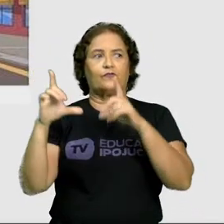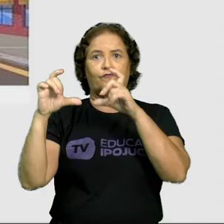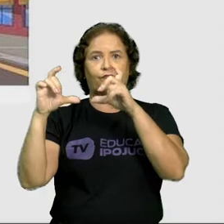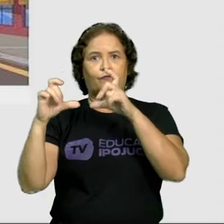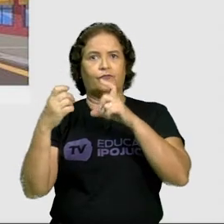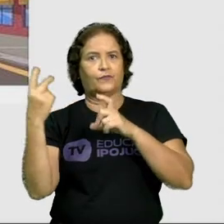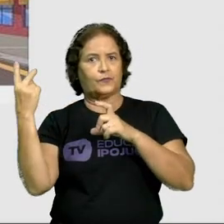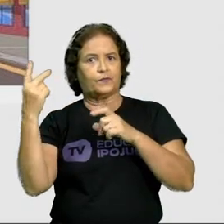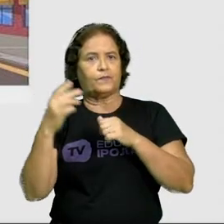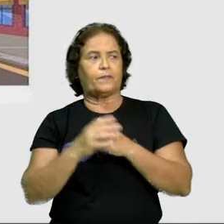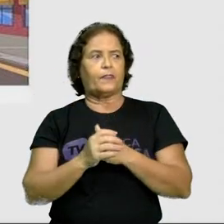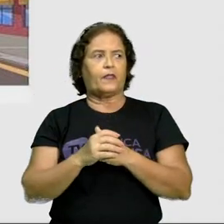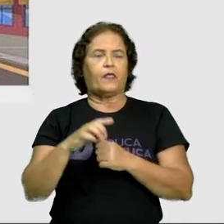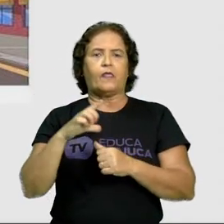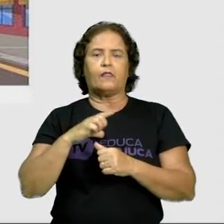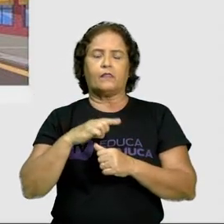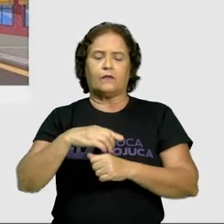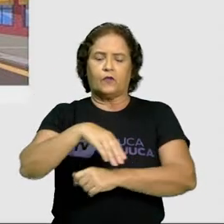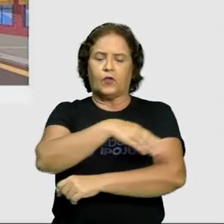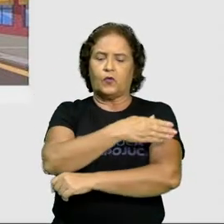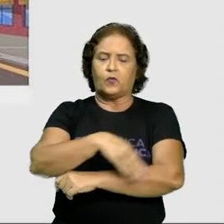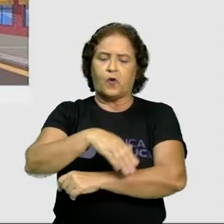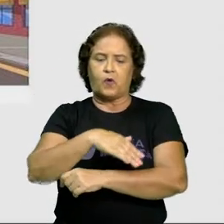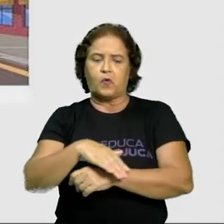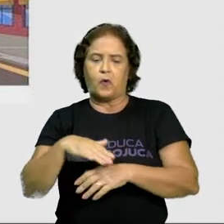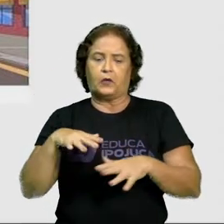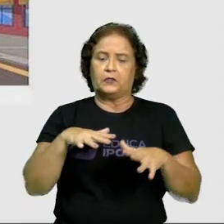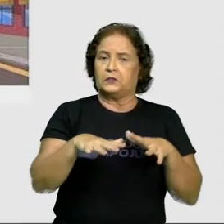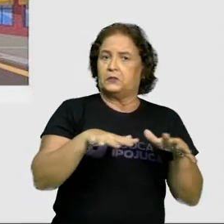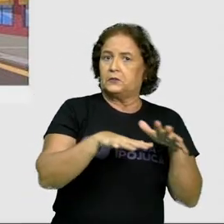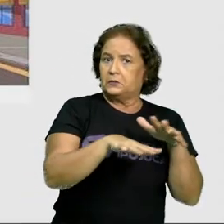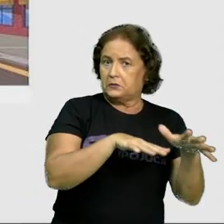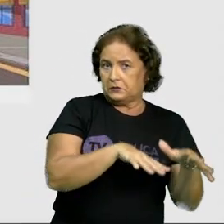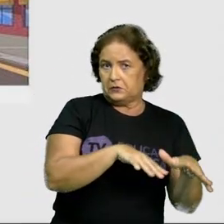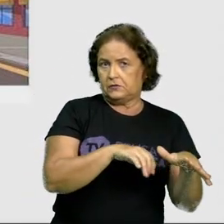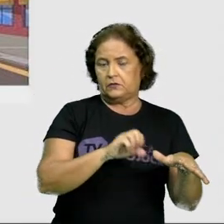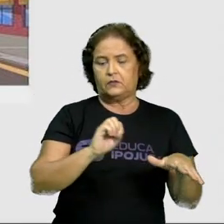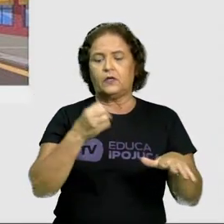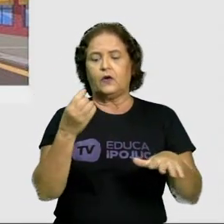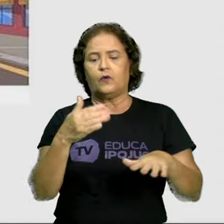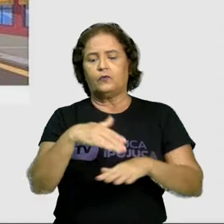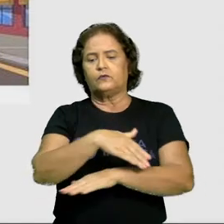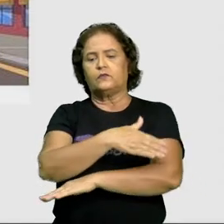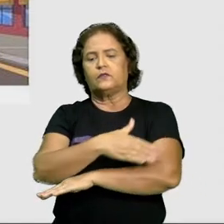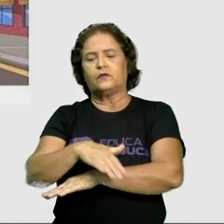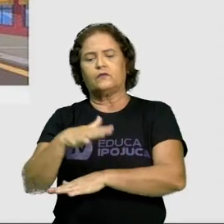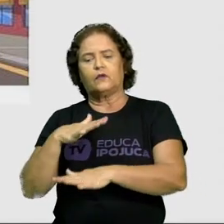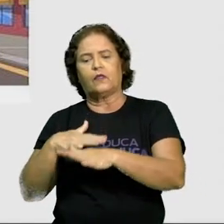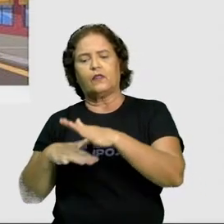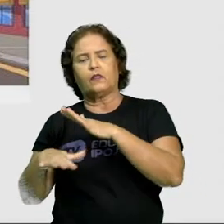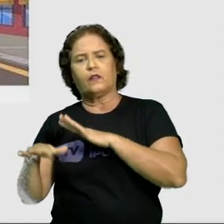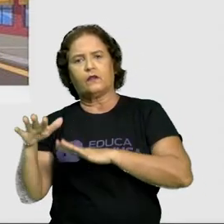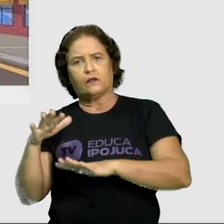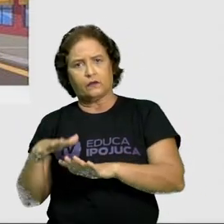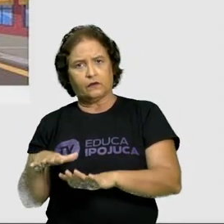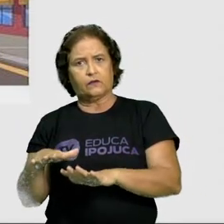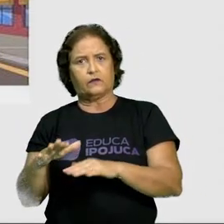imagem aqui, né? De uma rua bem movimentada e temos uma imagem de uma rua mais tranquila.